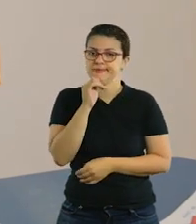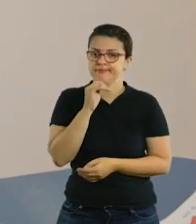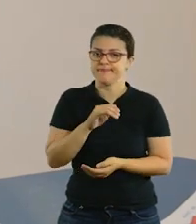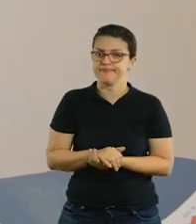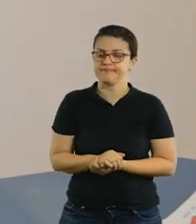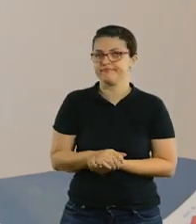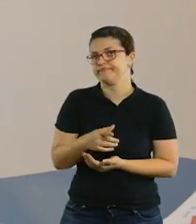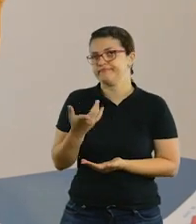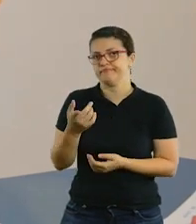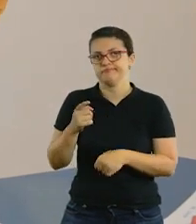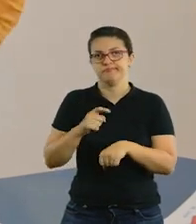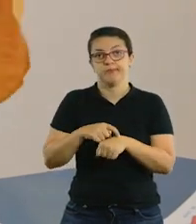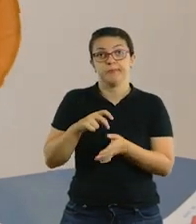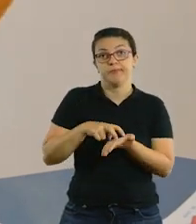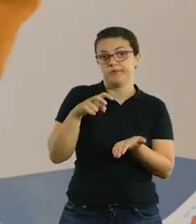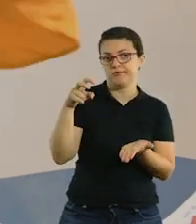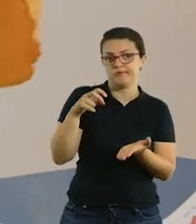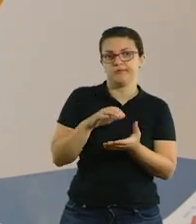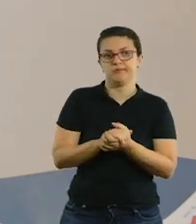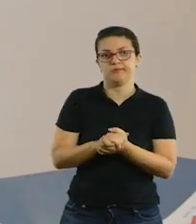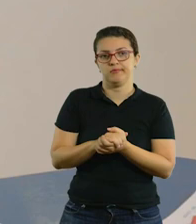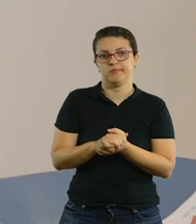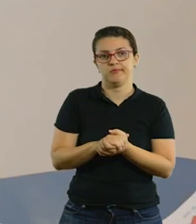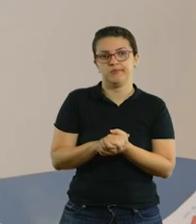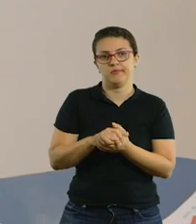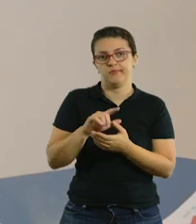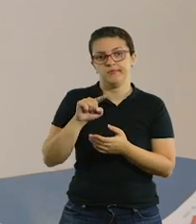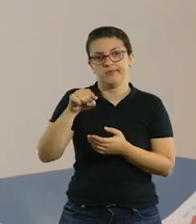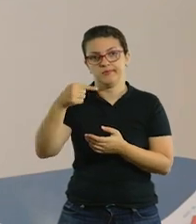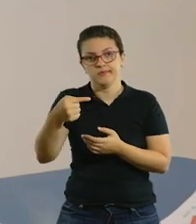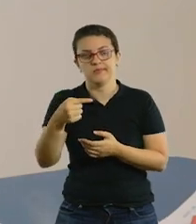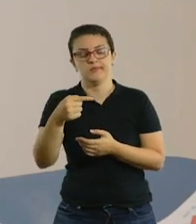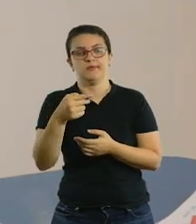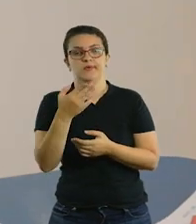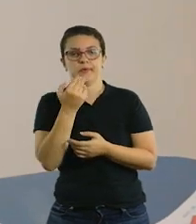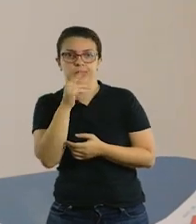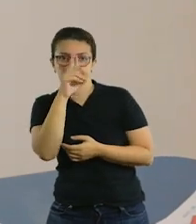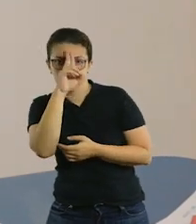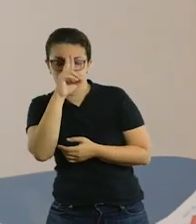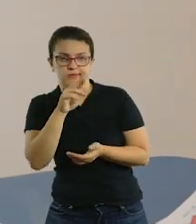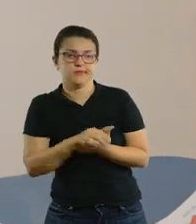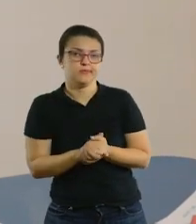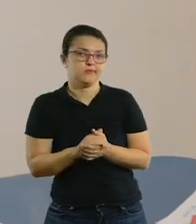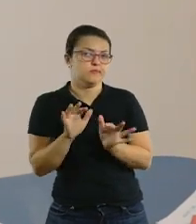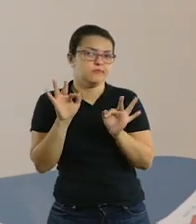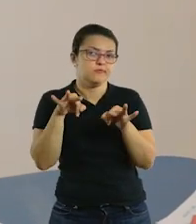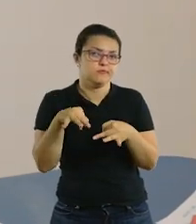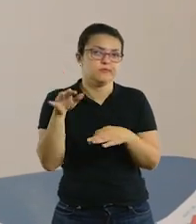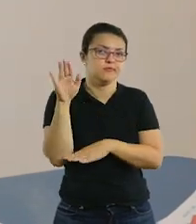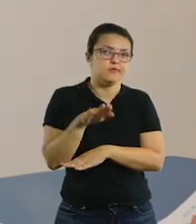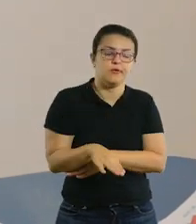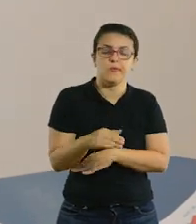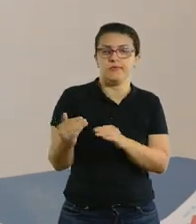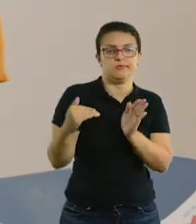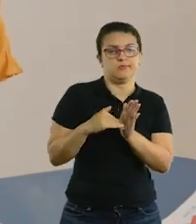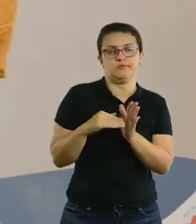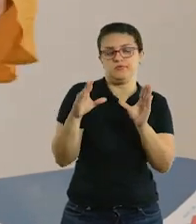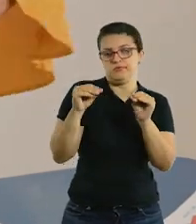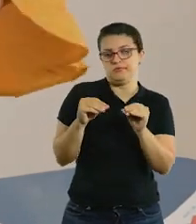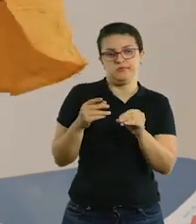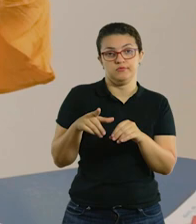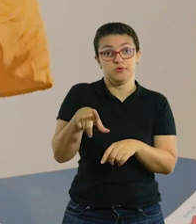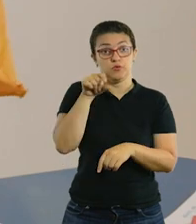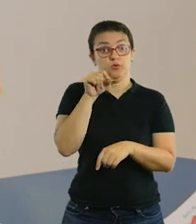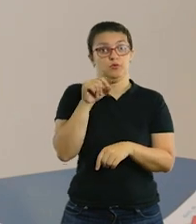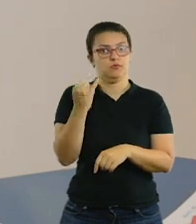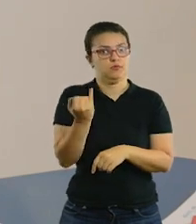exemplo, você pode escolher de manhã, logo pela manhã, logo após o almoço, mais no final da tarde ou então até de noite, fica a